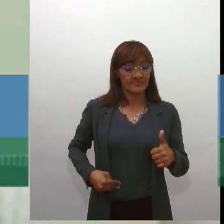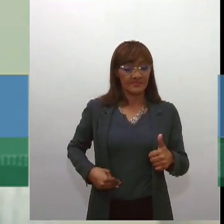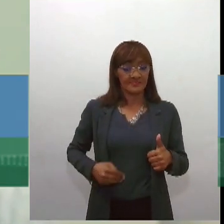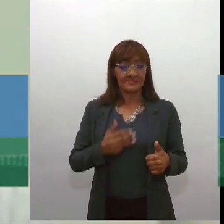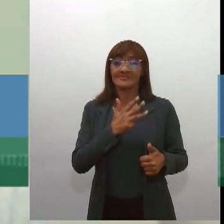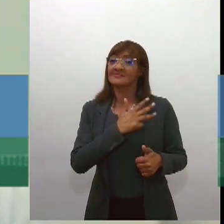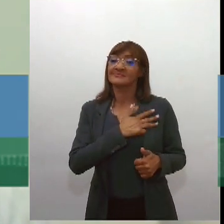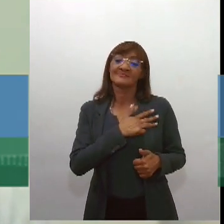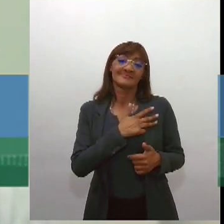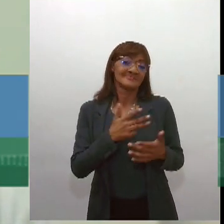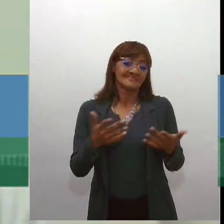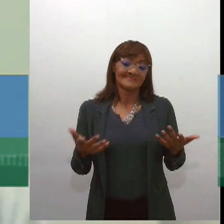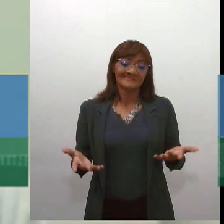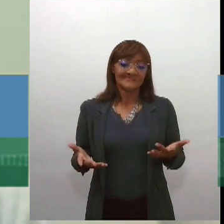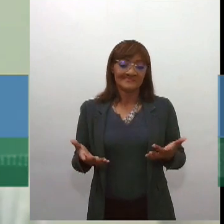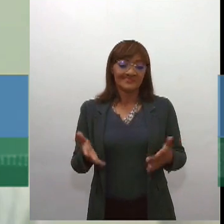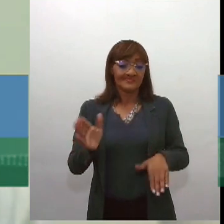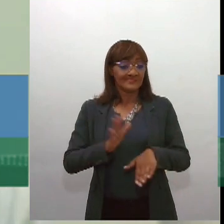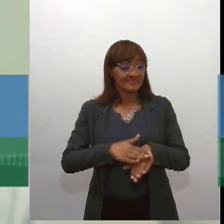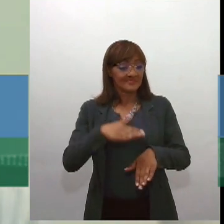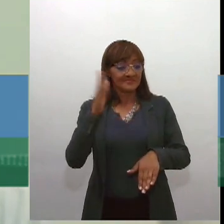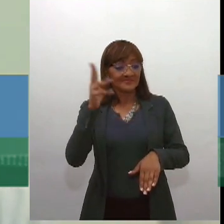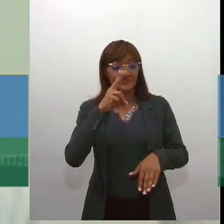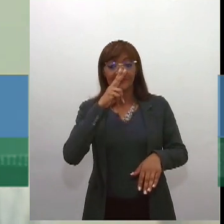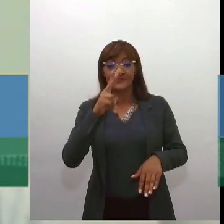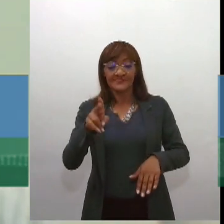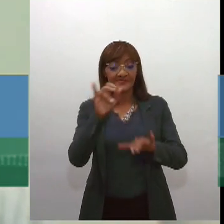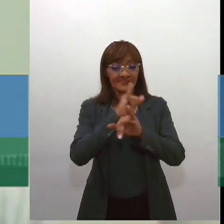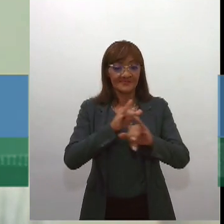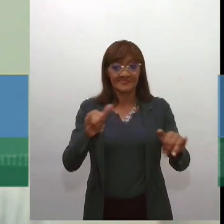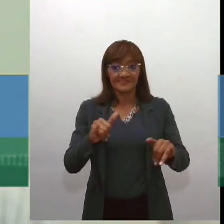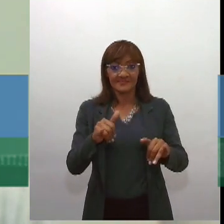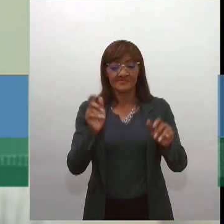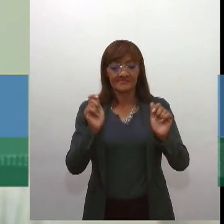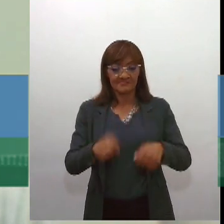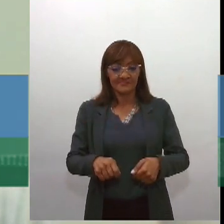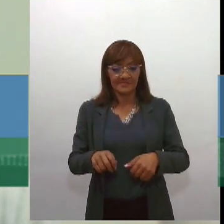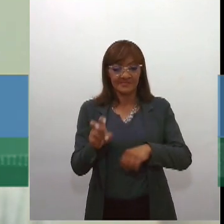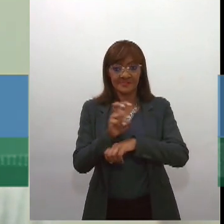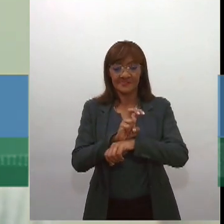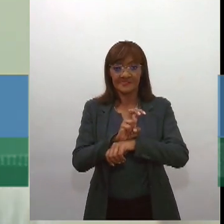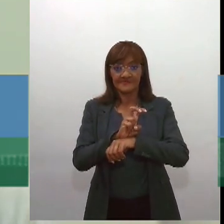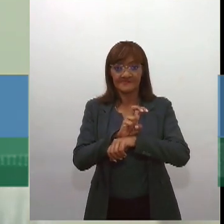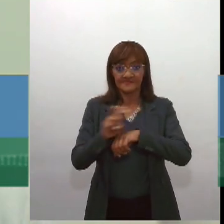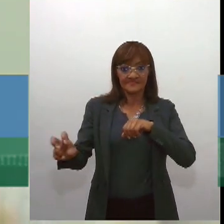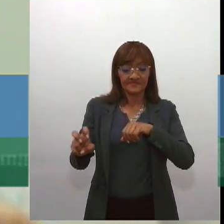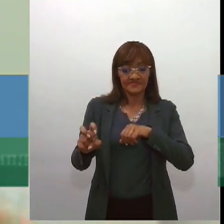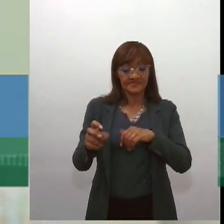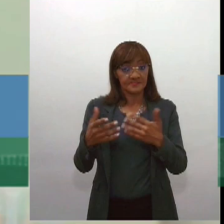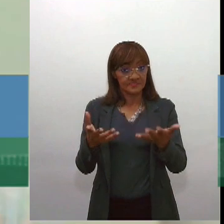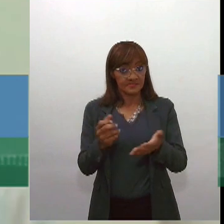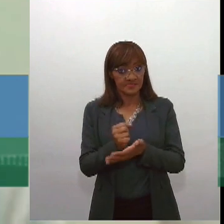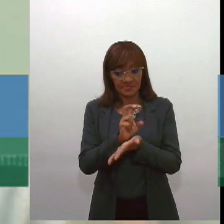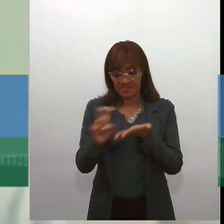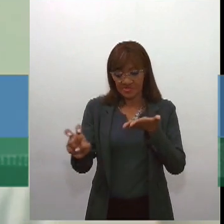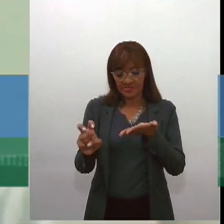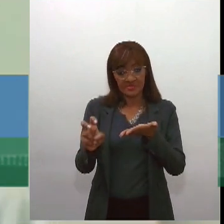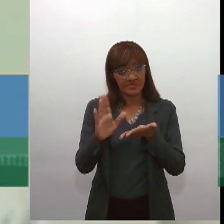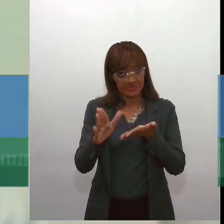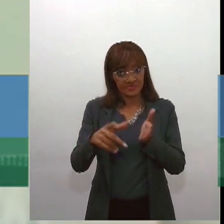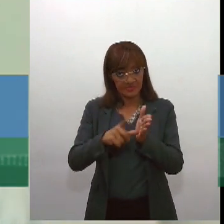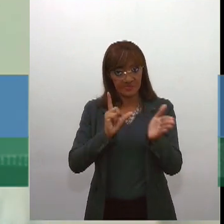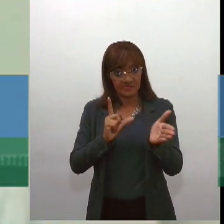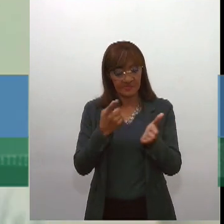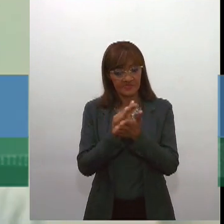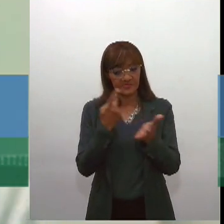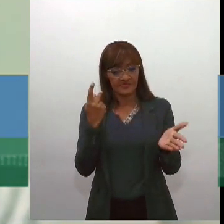eventos que esteve ali no estopim do processo de impeachment, só para citar um caso importante. E, além desses casos anedóticos,